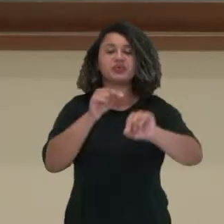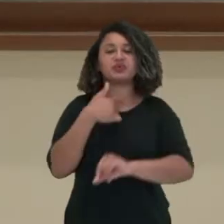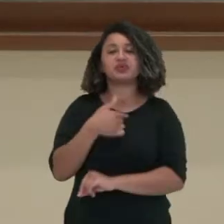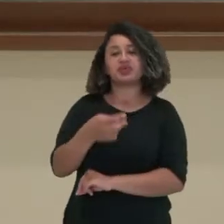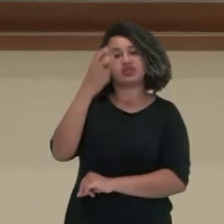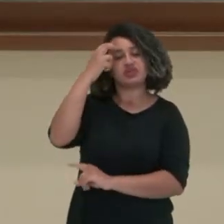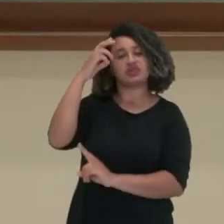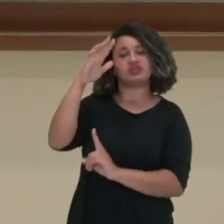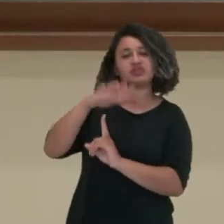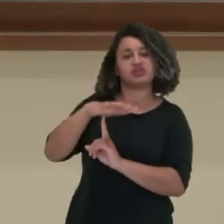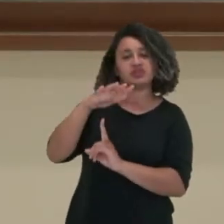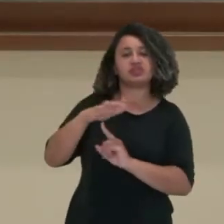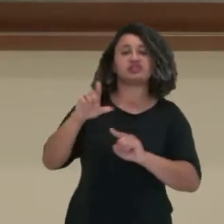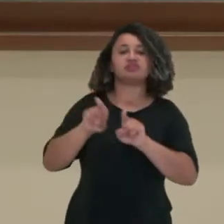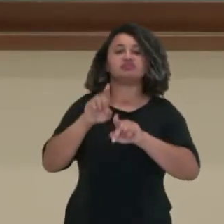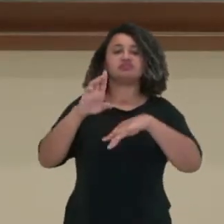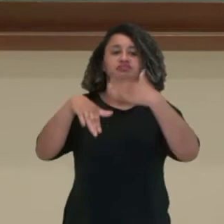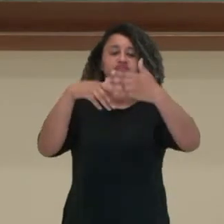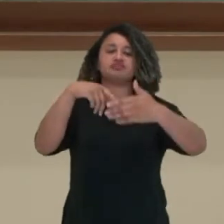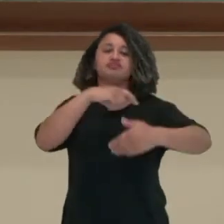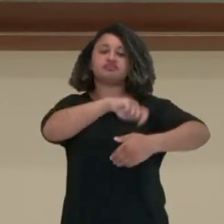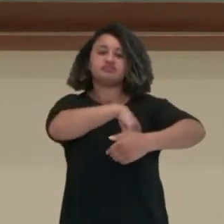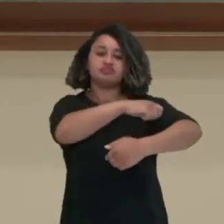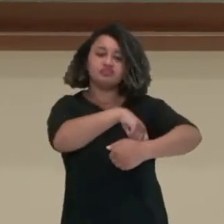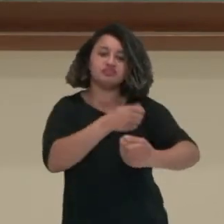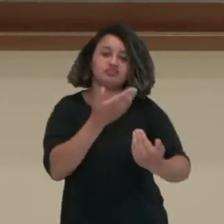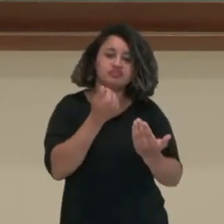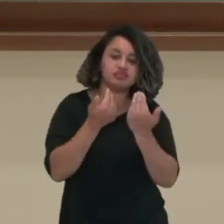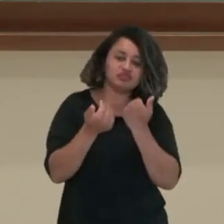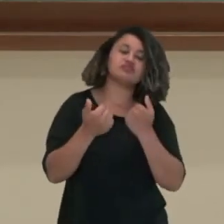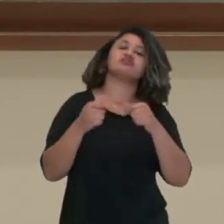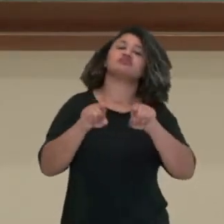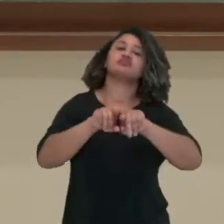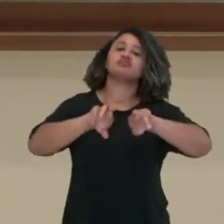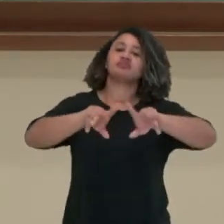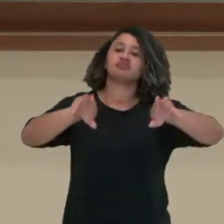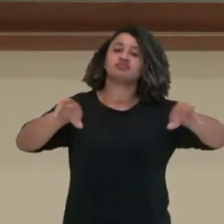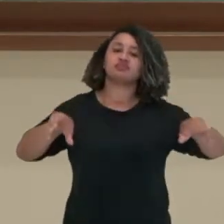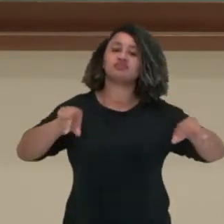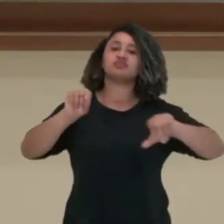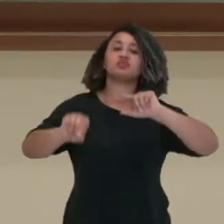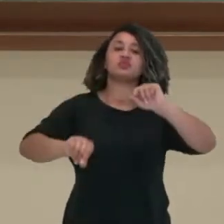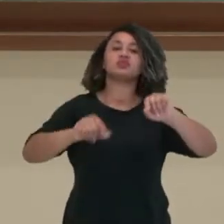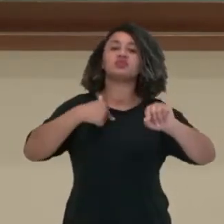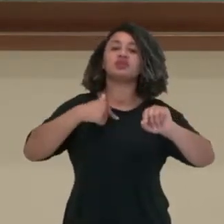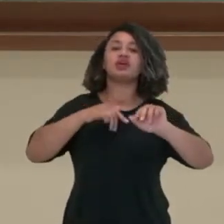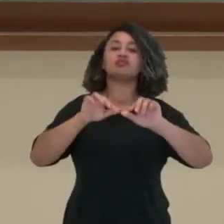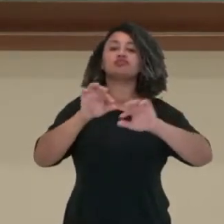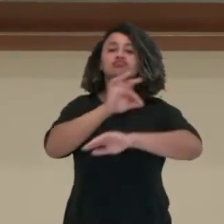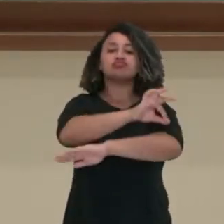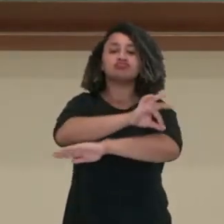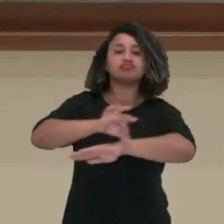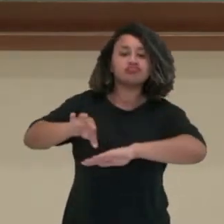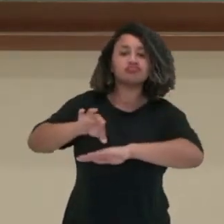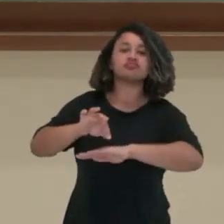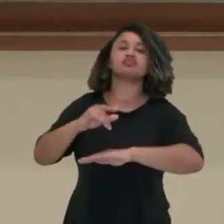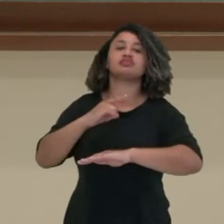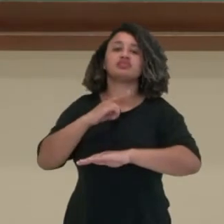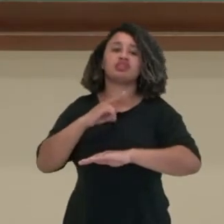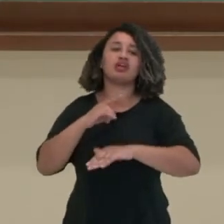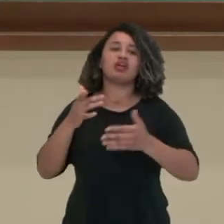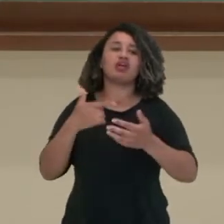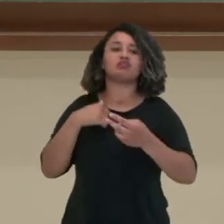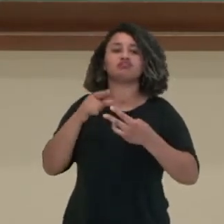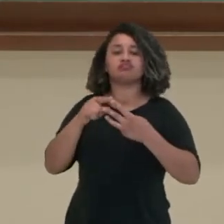paranaense, para o desenvolvimento da culinária, para a diversificação até mesmo da nossa própria arquitetura, como aqui nós trazemos